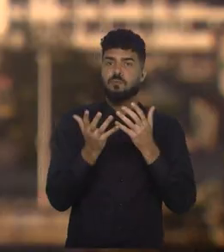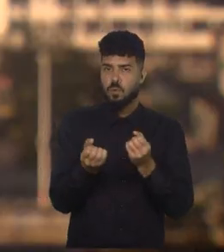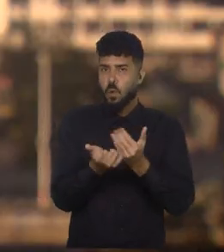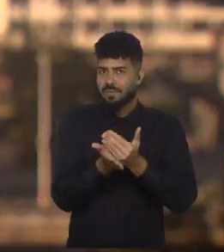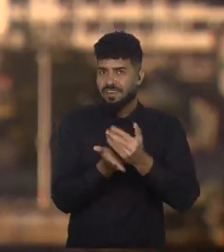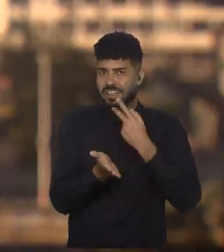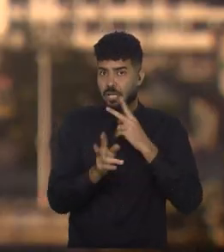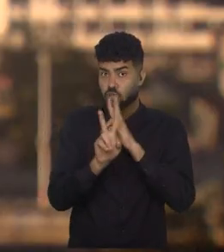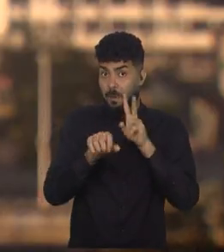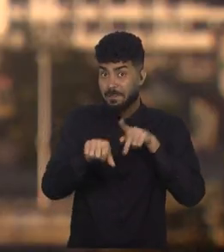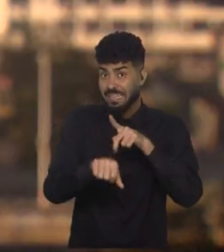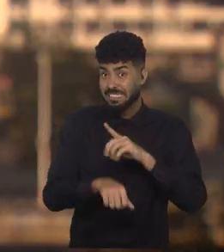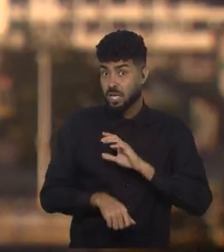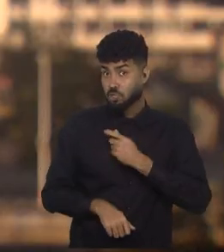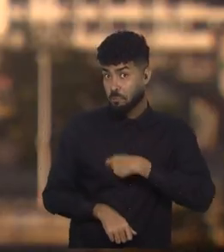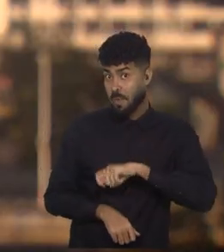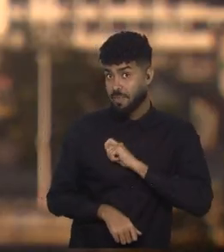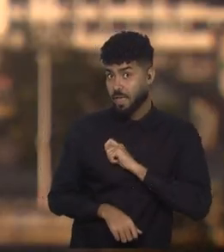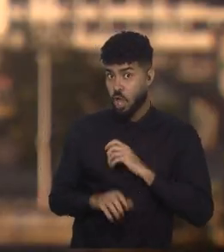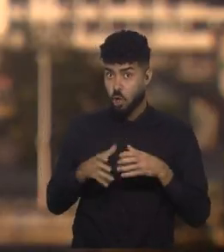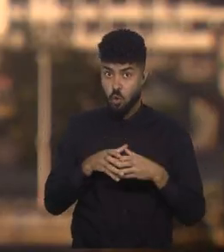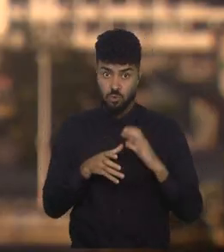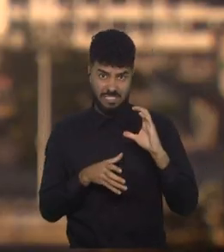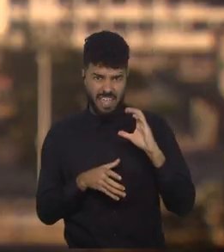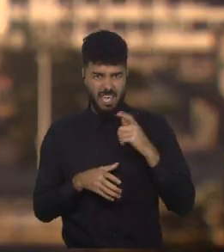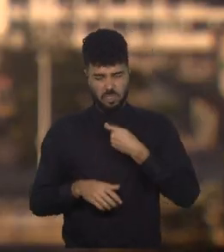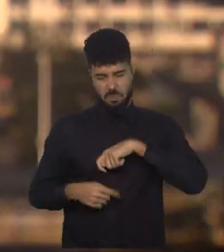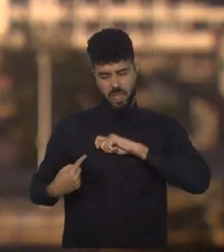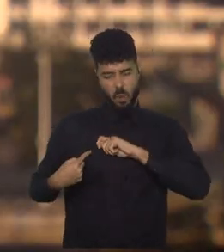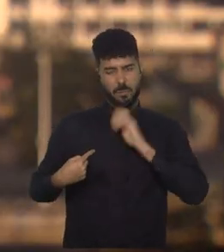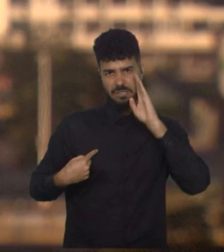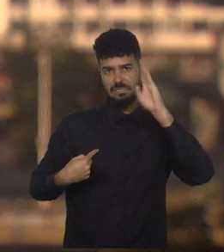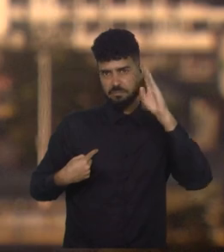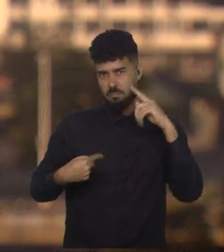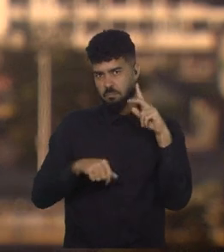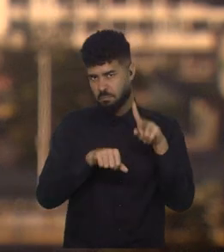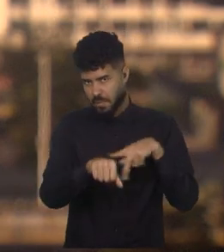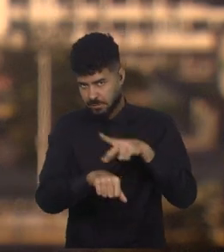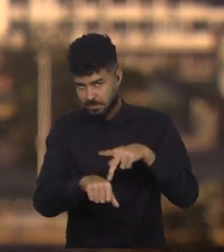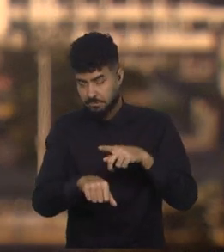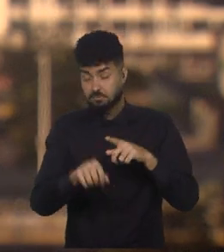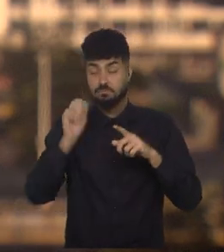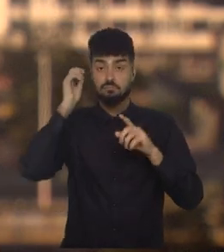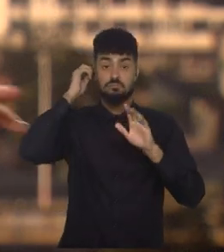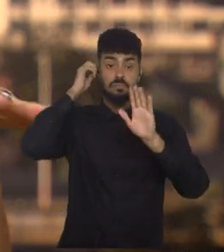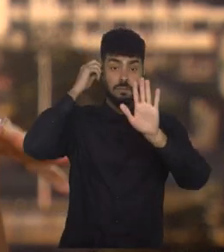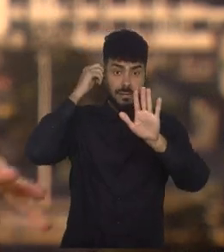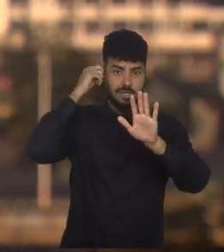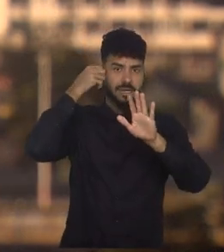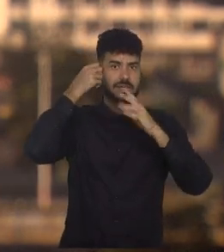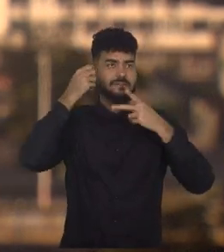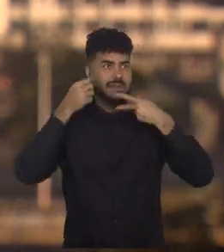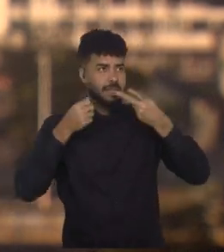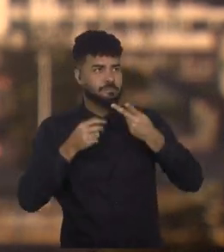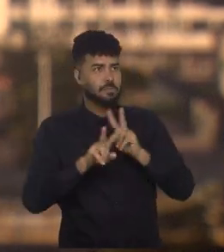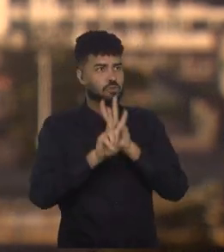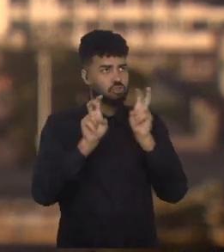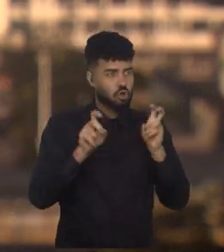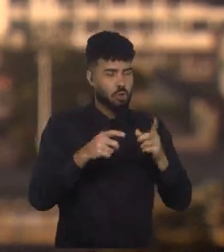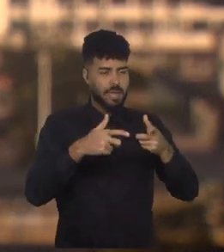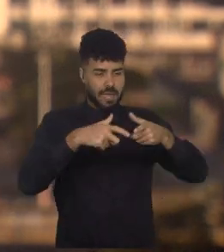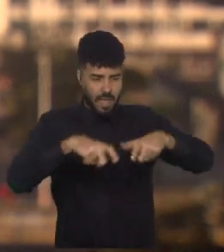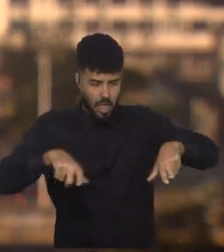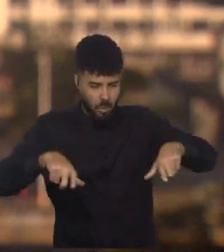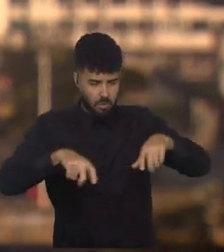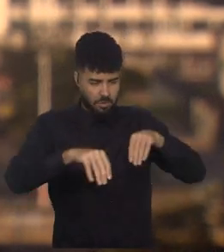então, de Espanha. Grupo C, eu acho que é o principal país. Só que, além, antes da gente entrar no campo, né? Na estratégia